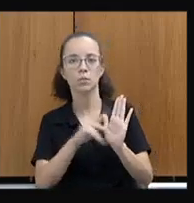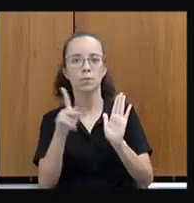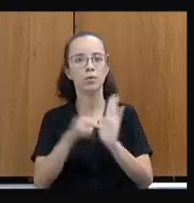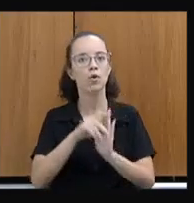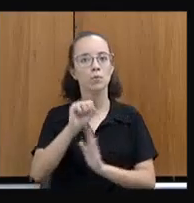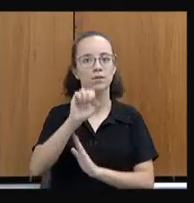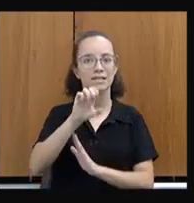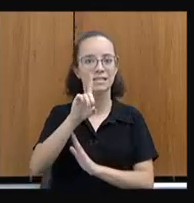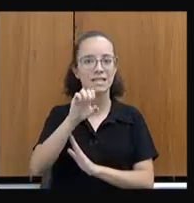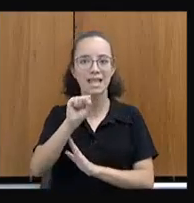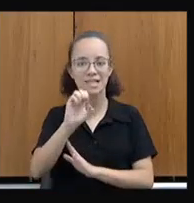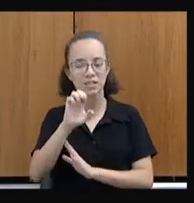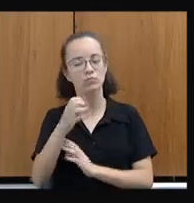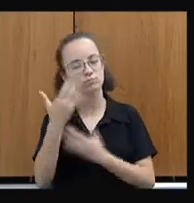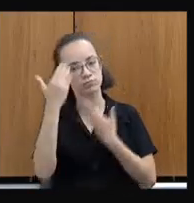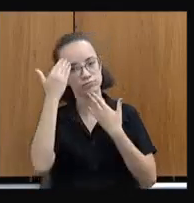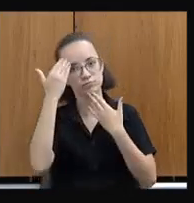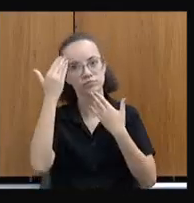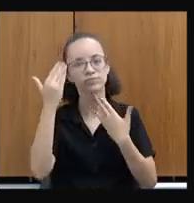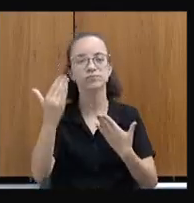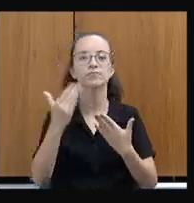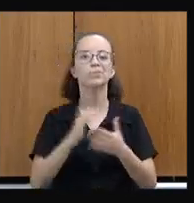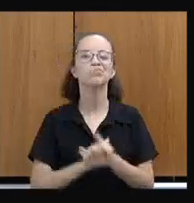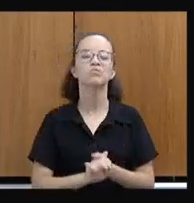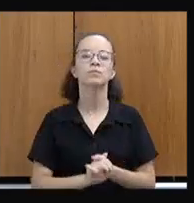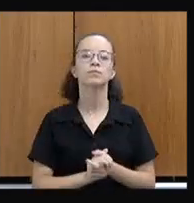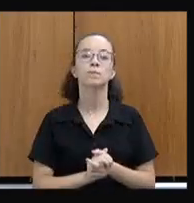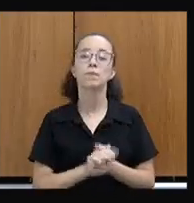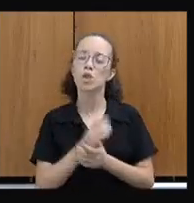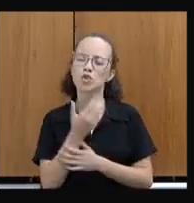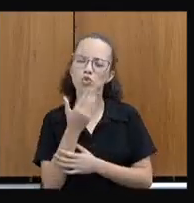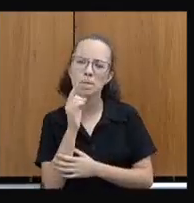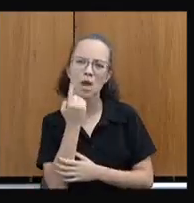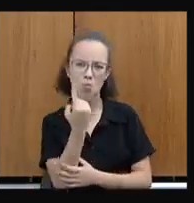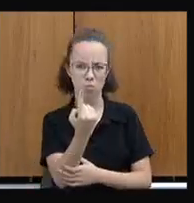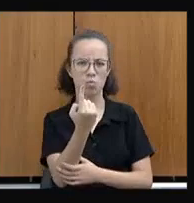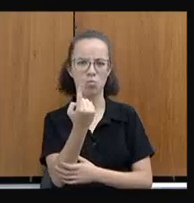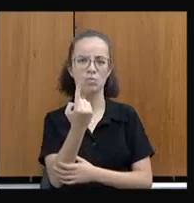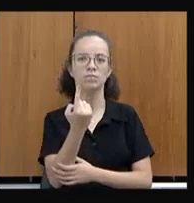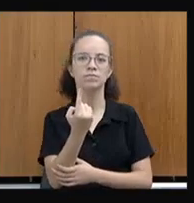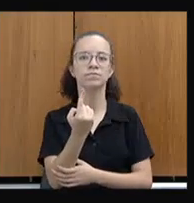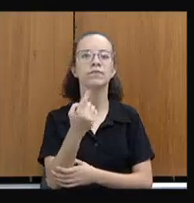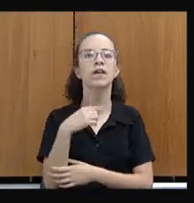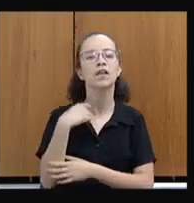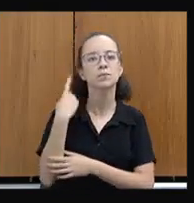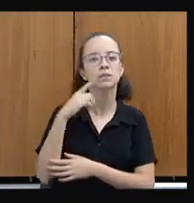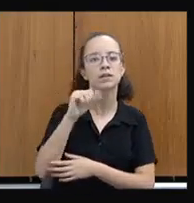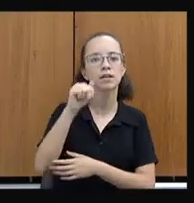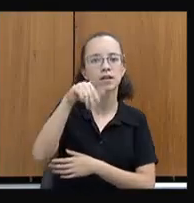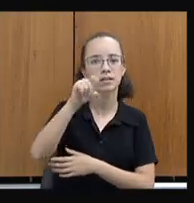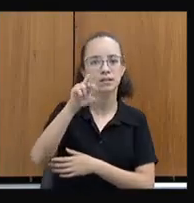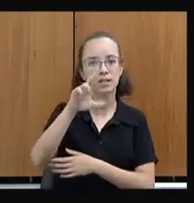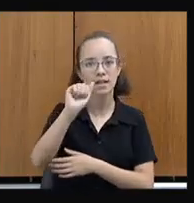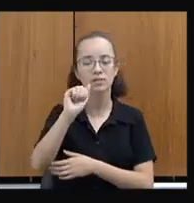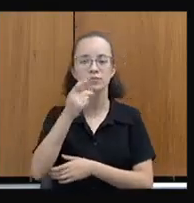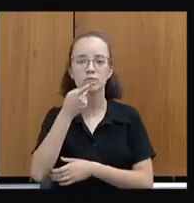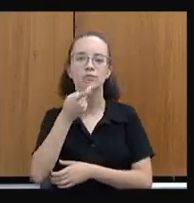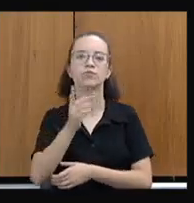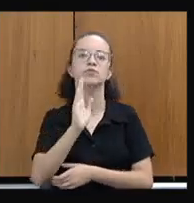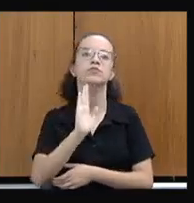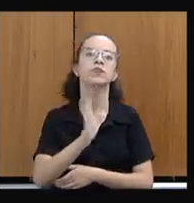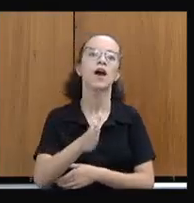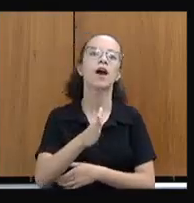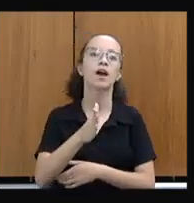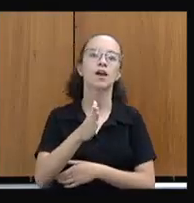desempenha. Obrigada. isso, deputada. Só mais uma coisa. A deputada Andréia falou isso. A gente tem em Minas Gerais, principalmente no